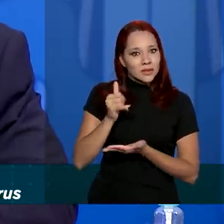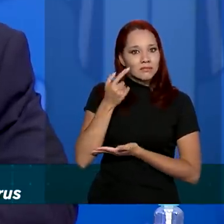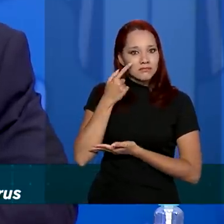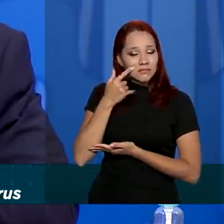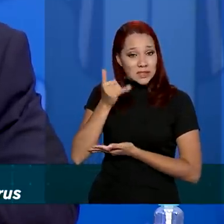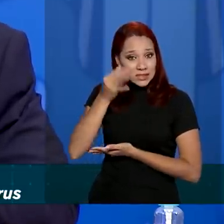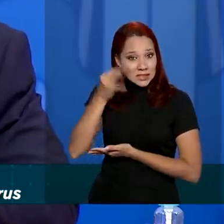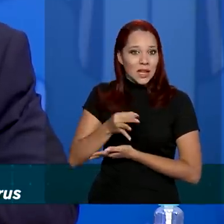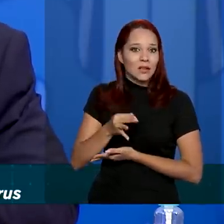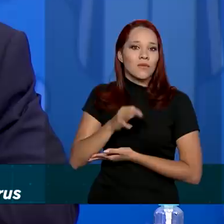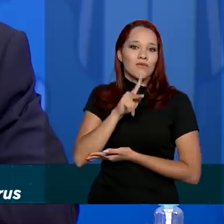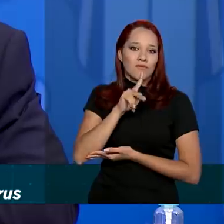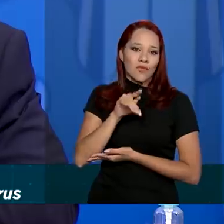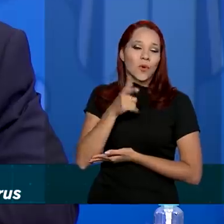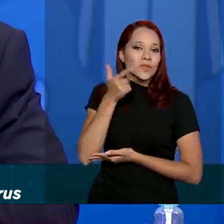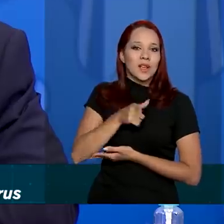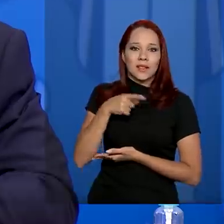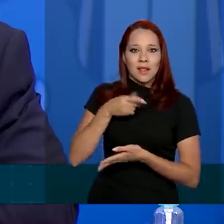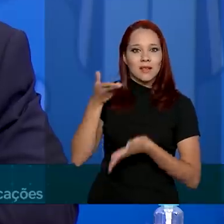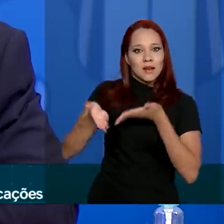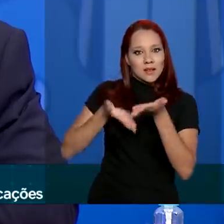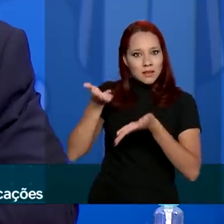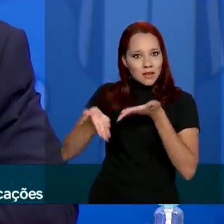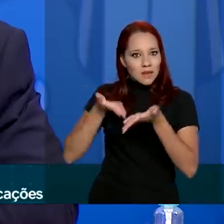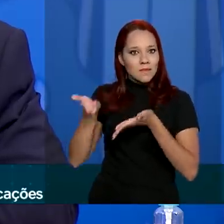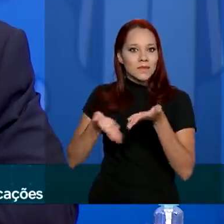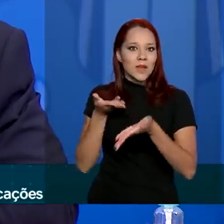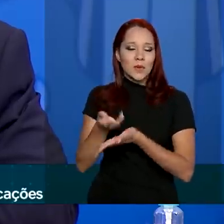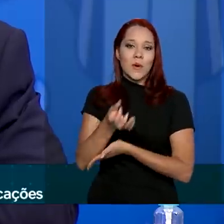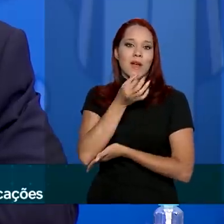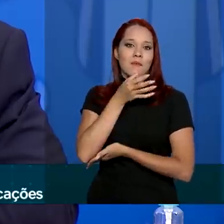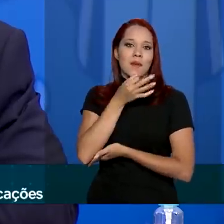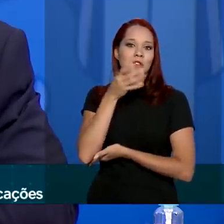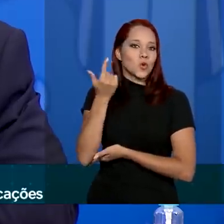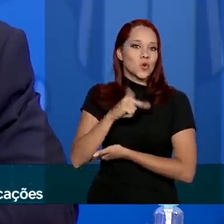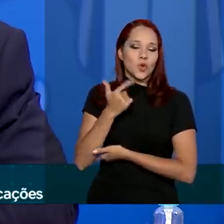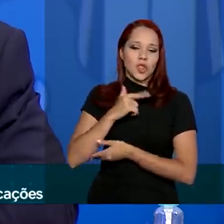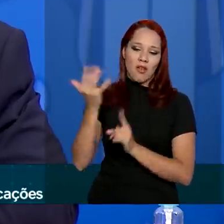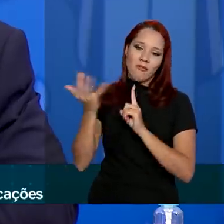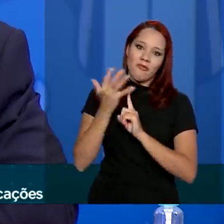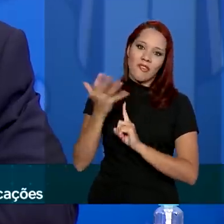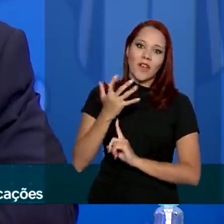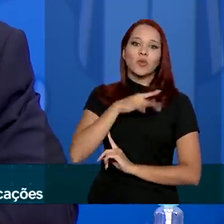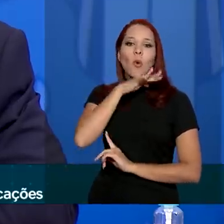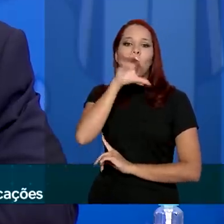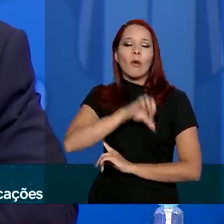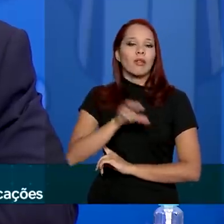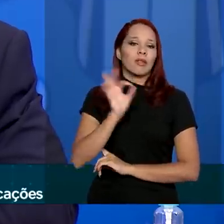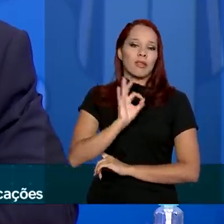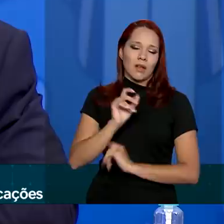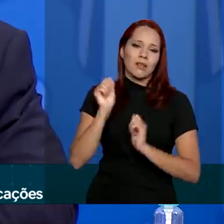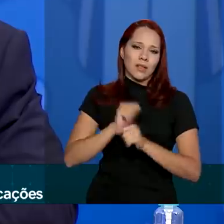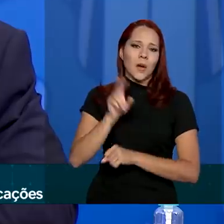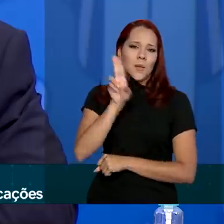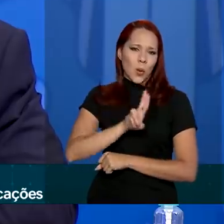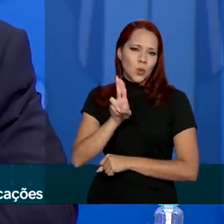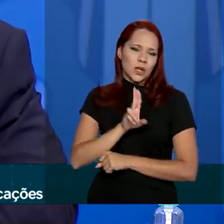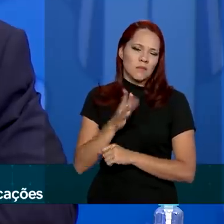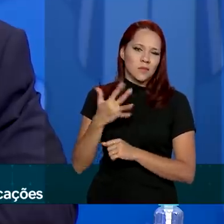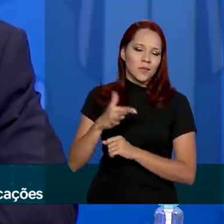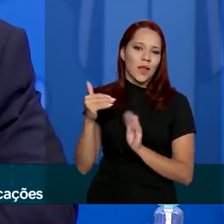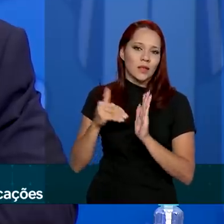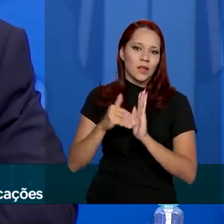correto, a gente vai ter um tratamento com um remédio que não tem praticamente efeitos colaterais, pode ser utilizado metade de maio,